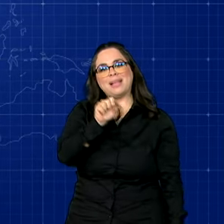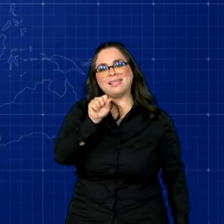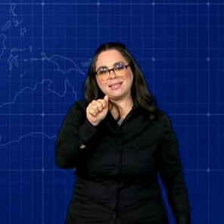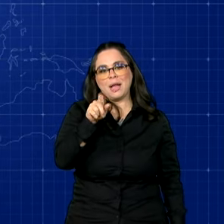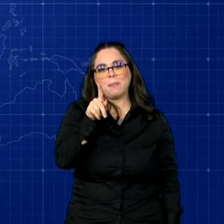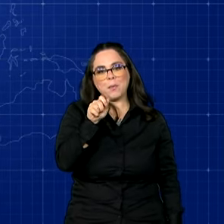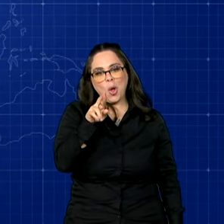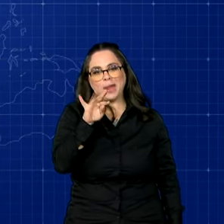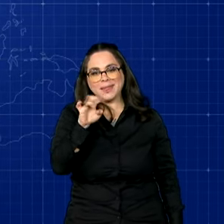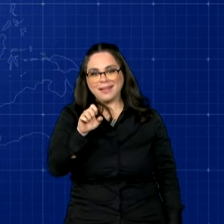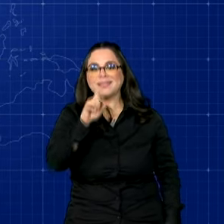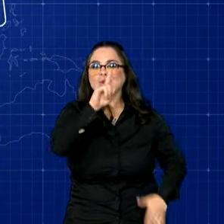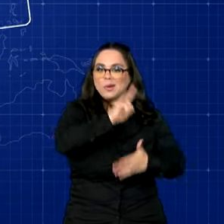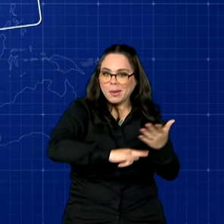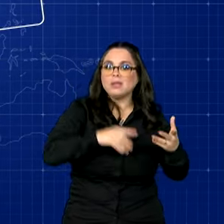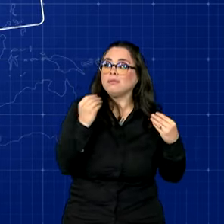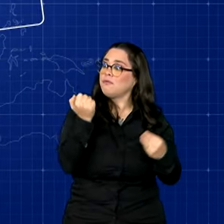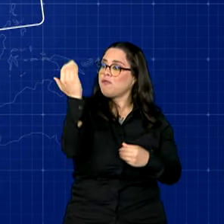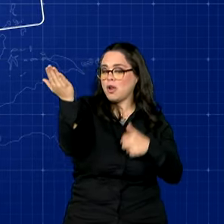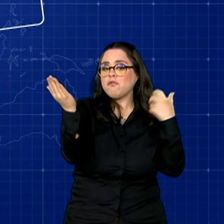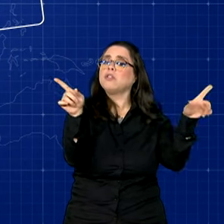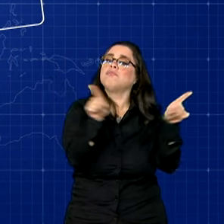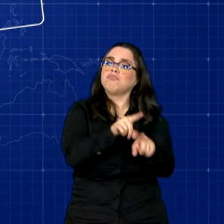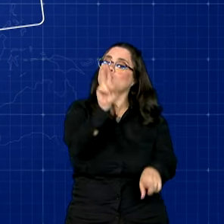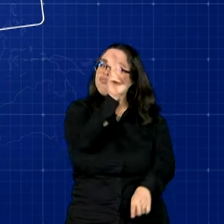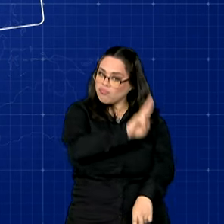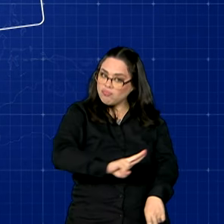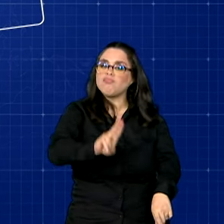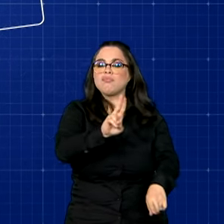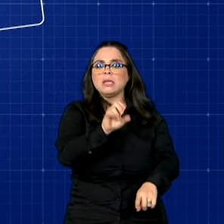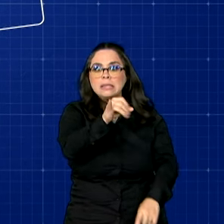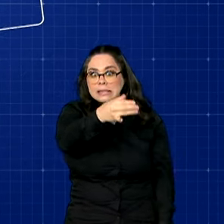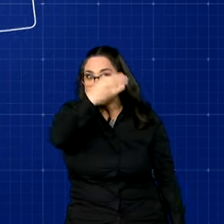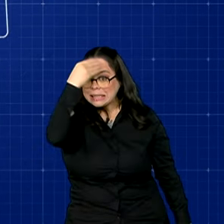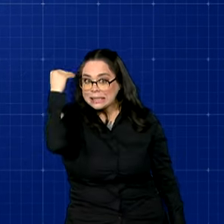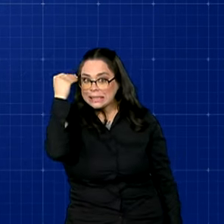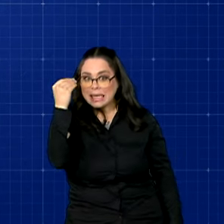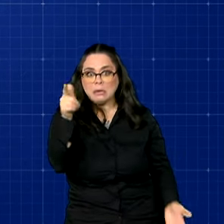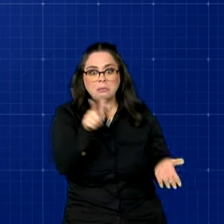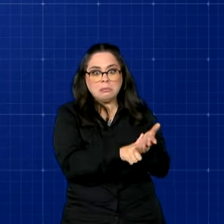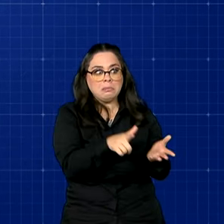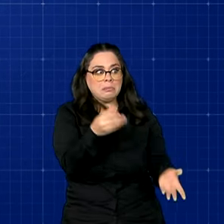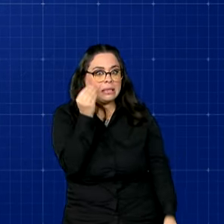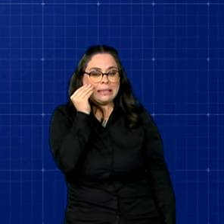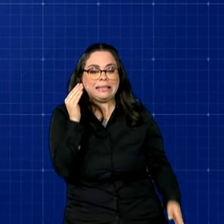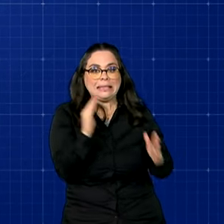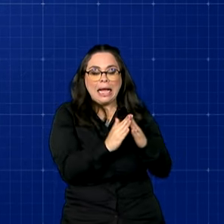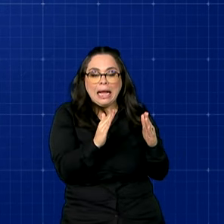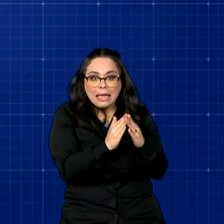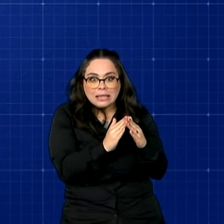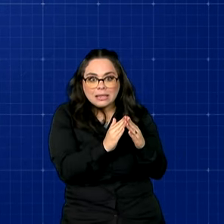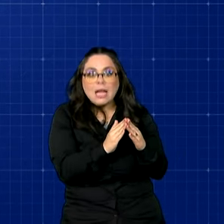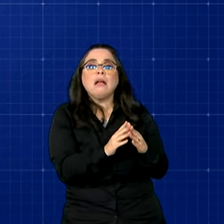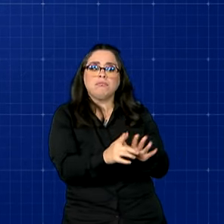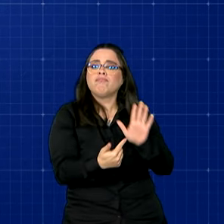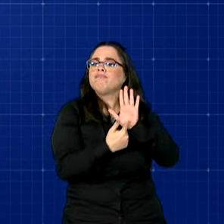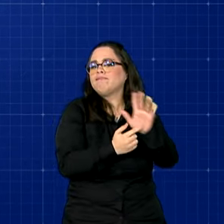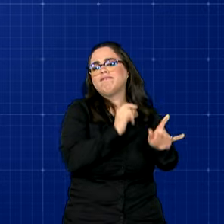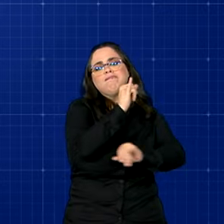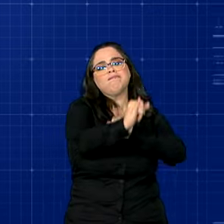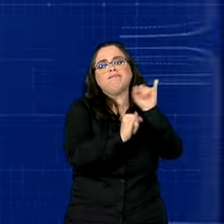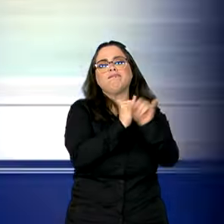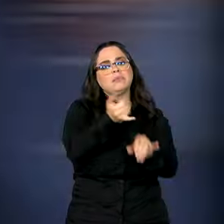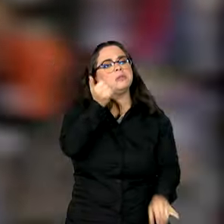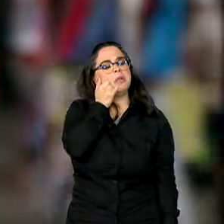e desse modo pode ser usada como documento de viagem. E se você esquecer o documento físico em casa, pode apresentar a versão digital